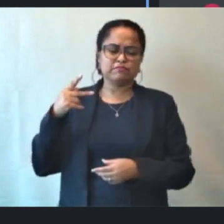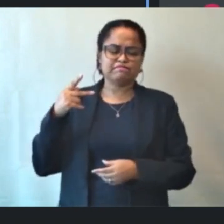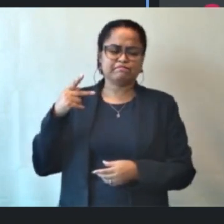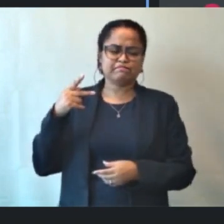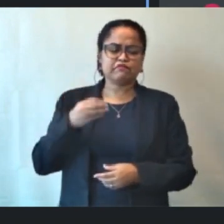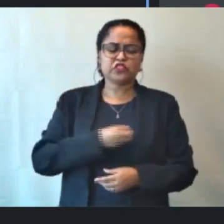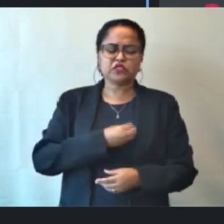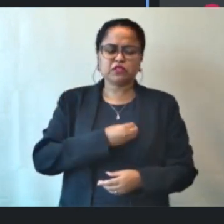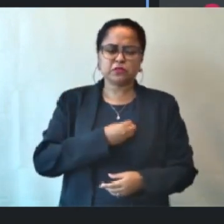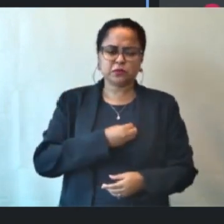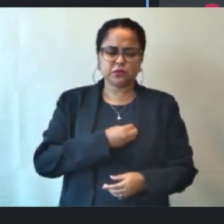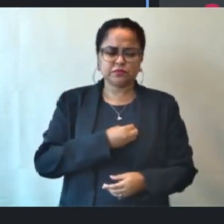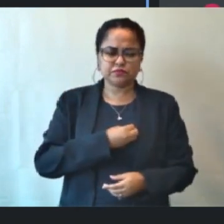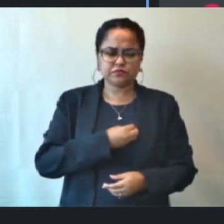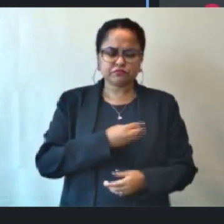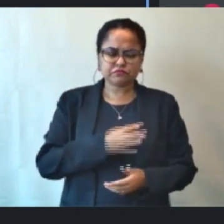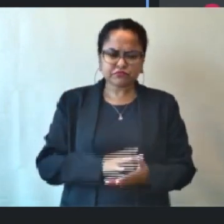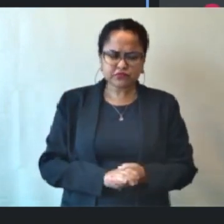Parlamento